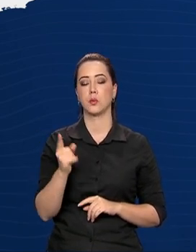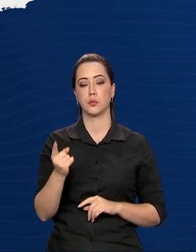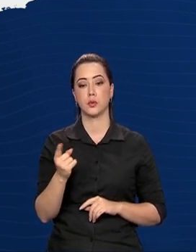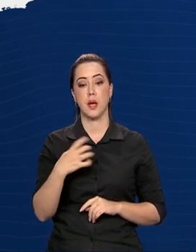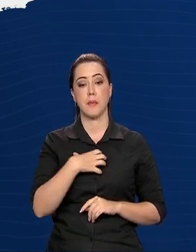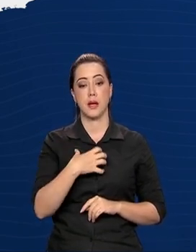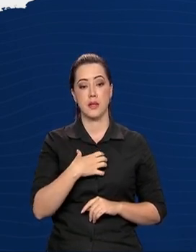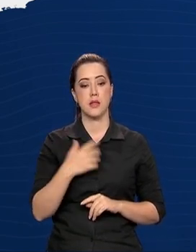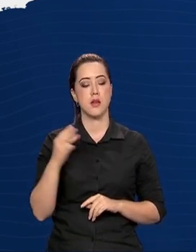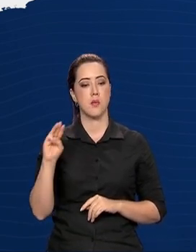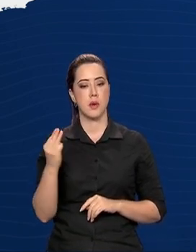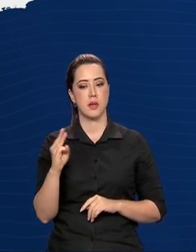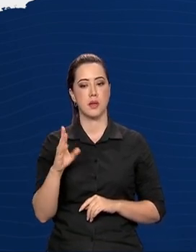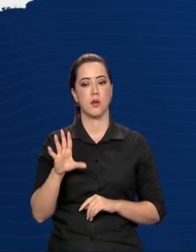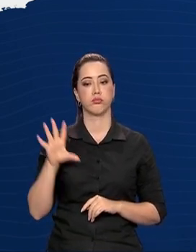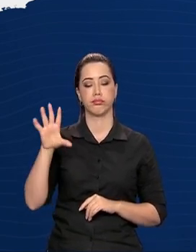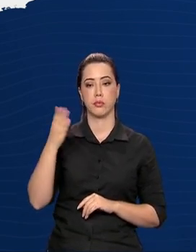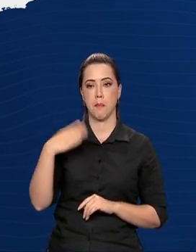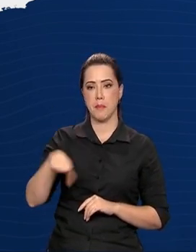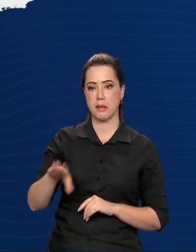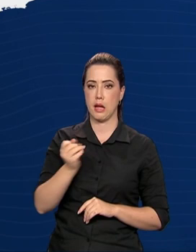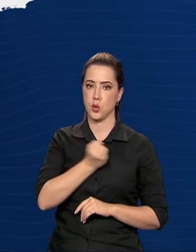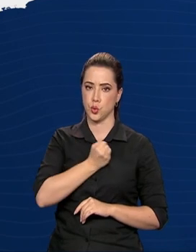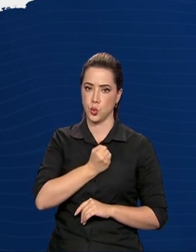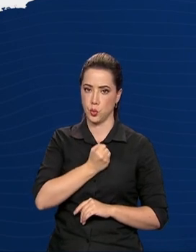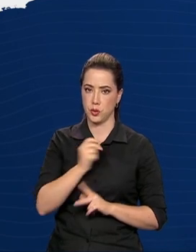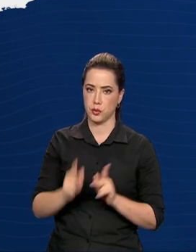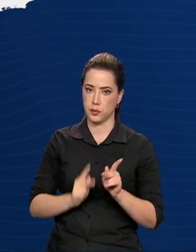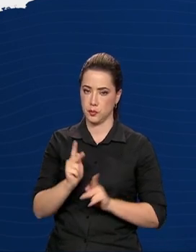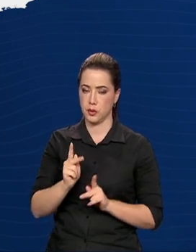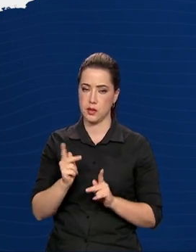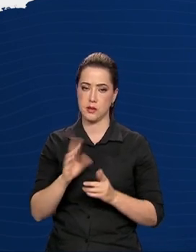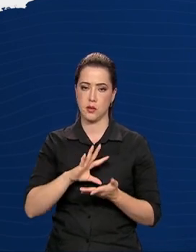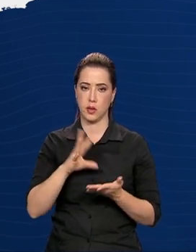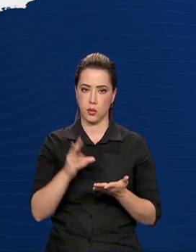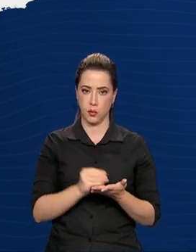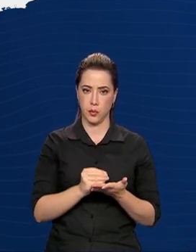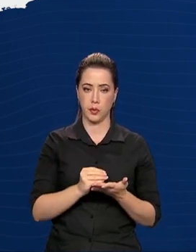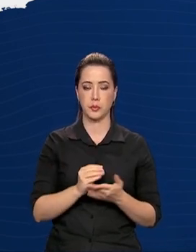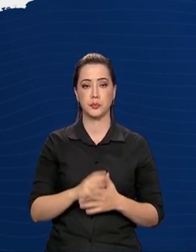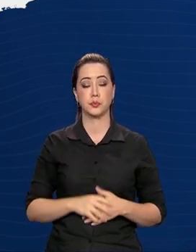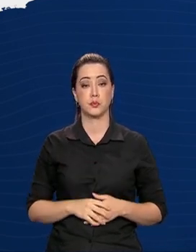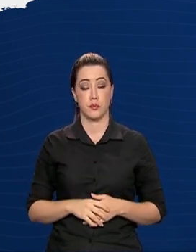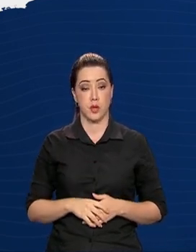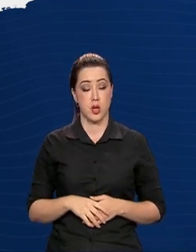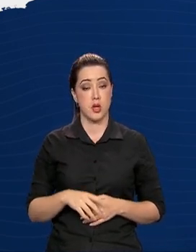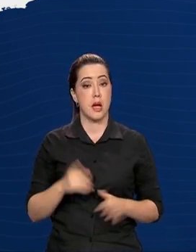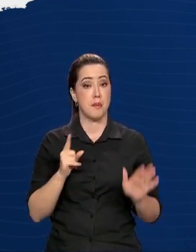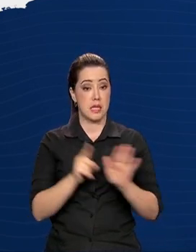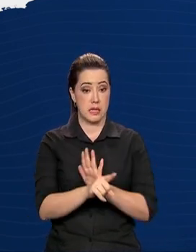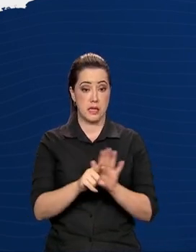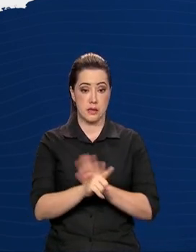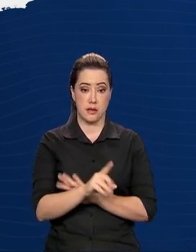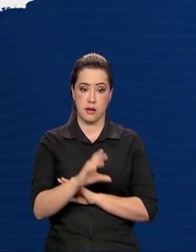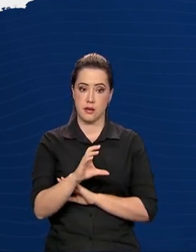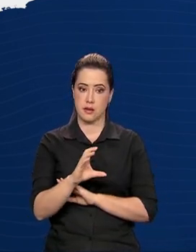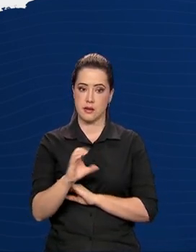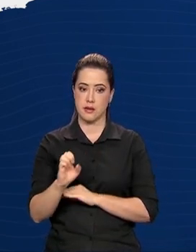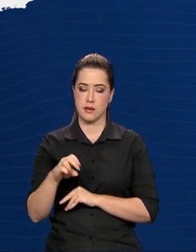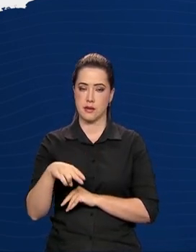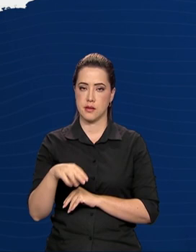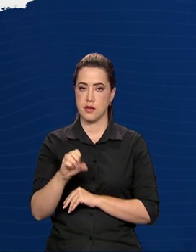e o Maranhão concentram metade desta população. O Censo 2022 encontrou quase